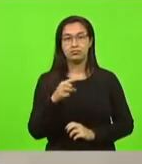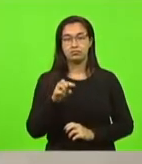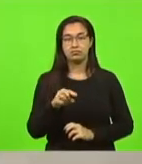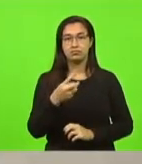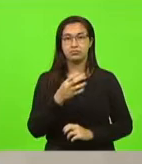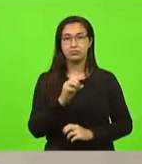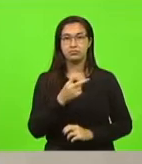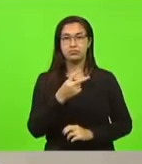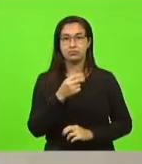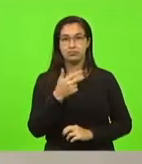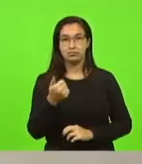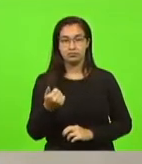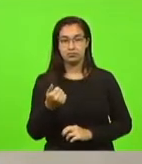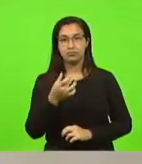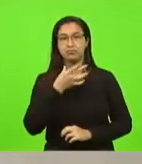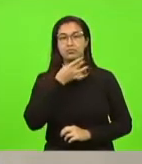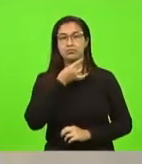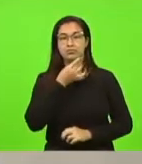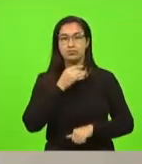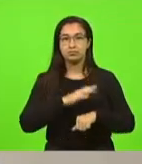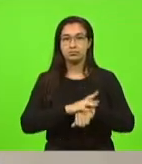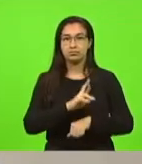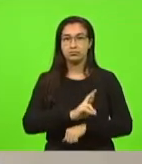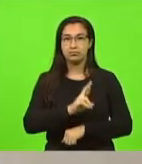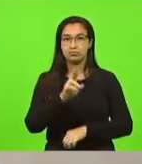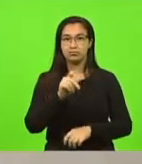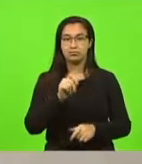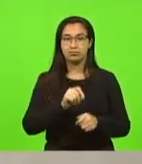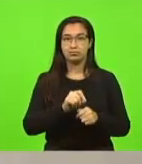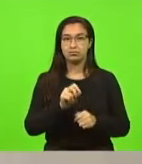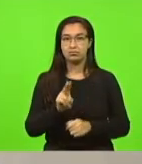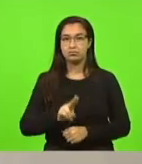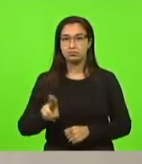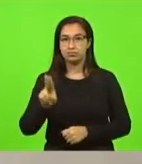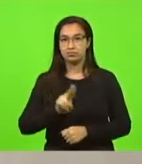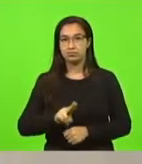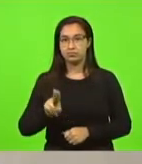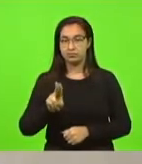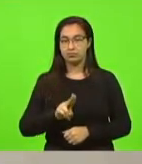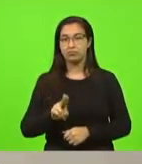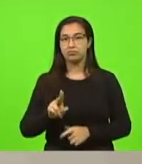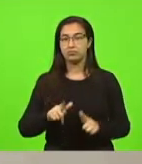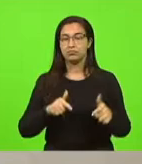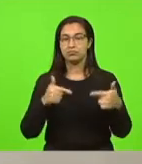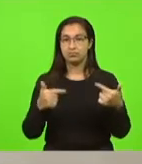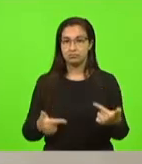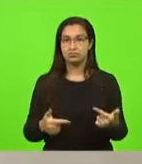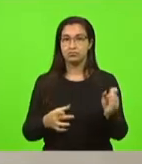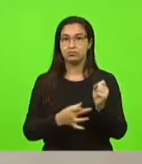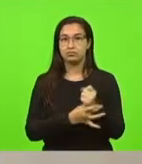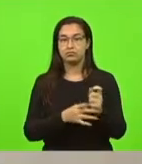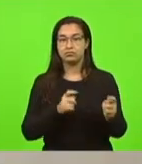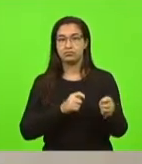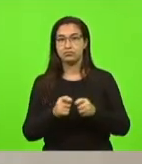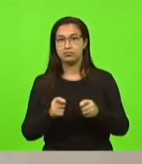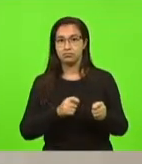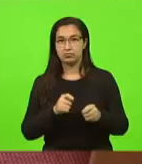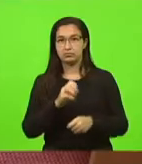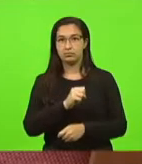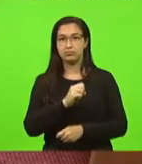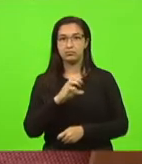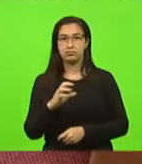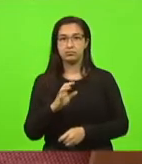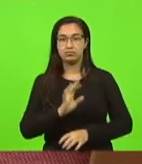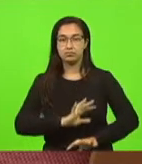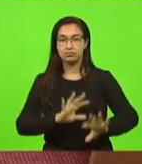autoria do deputado Valdir Cobalchini cria o programa Usuário Ativo, Informação, Segurança e Economia, Rodo SC, de incentivo